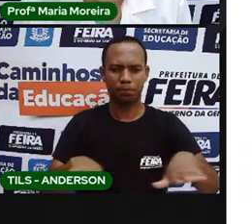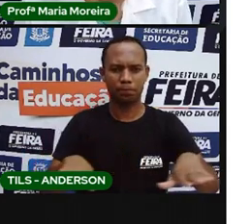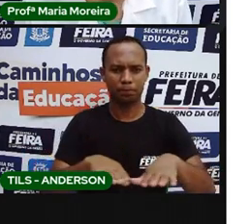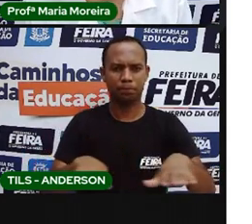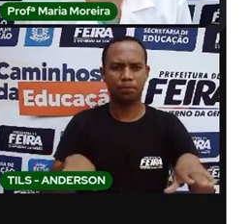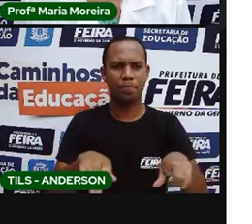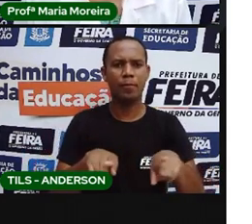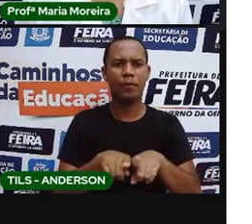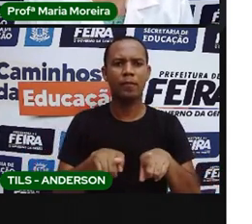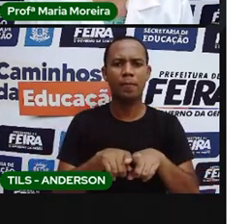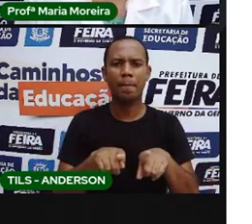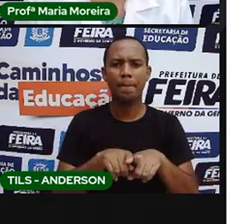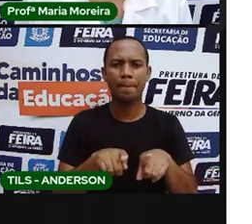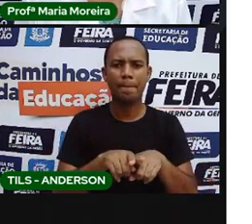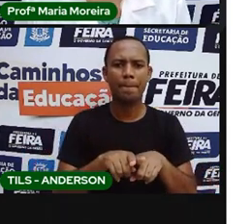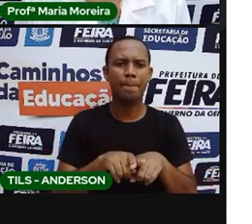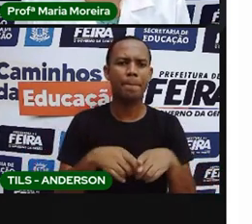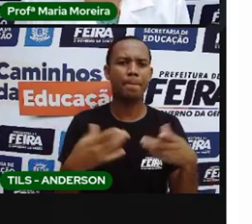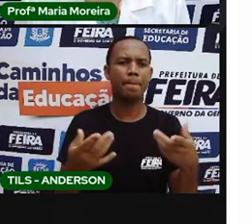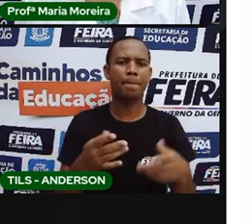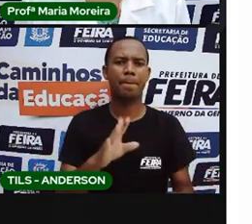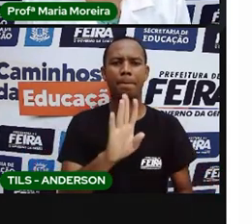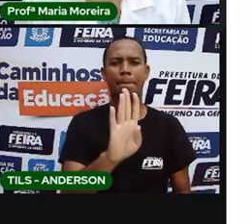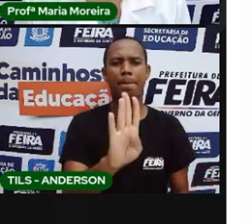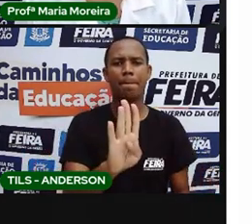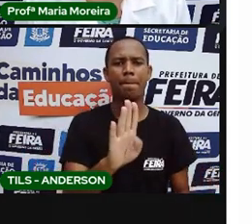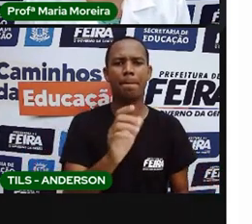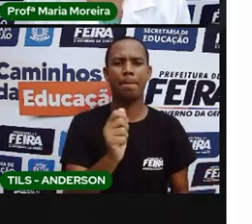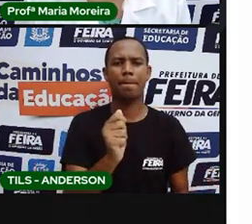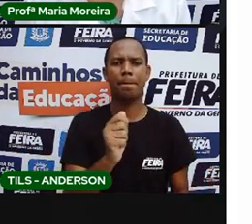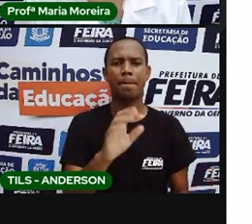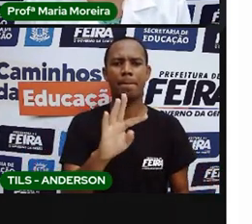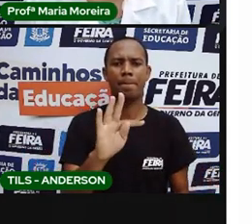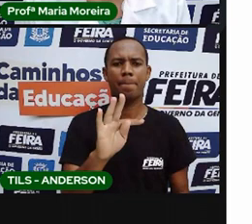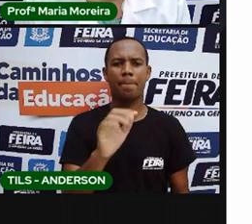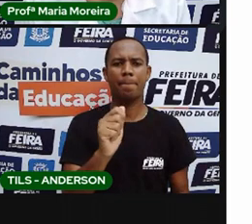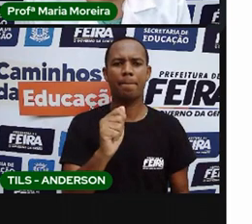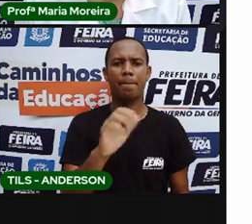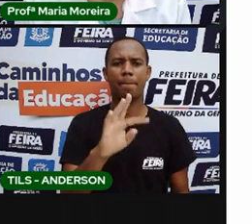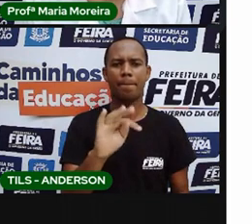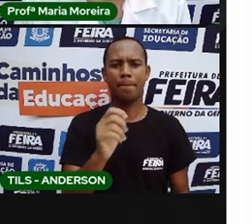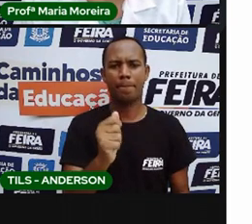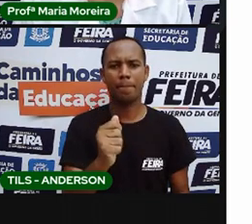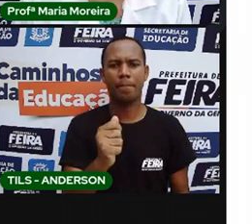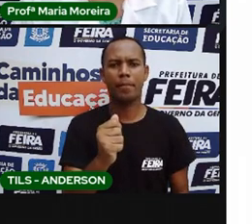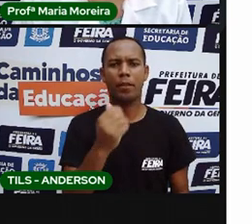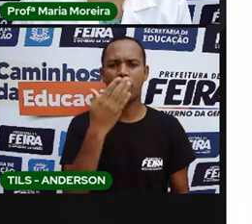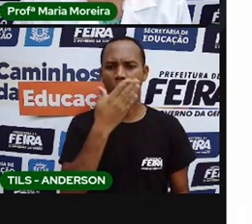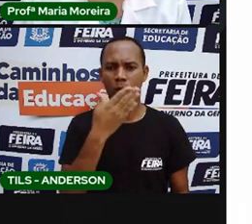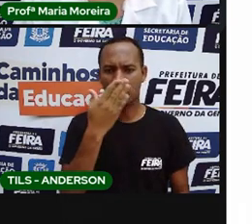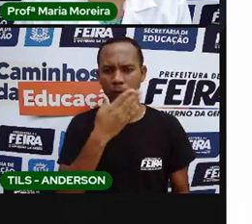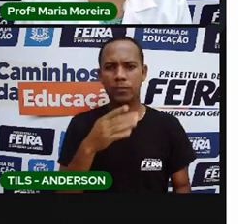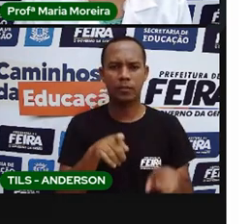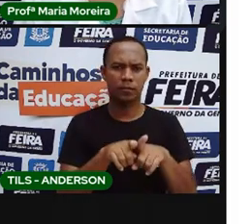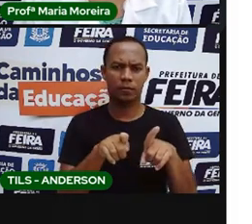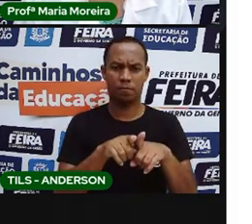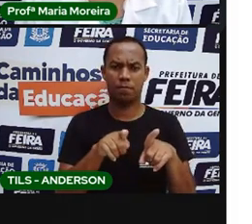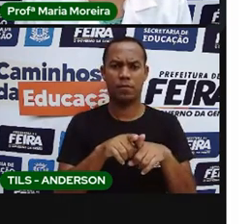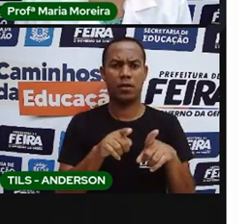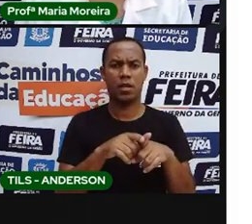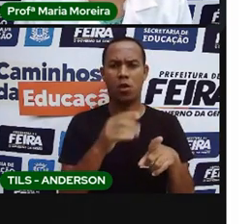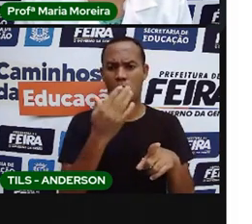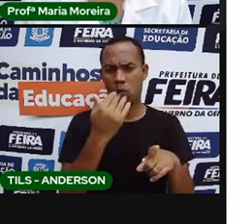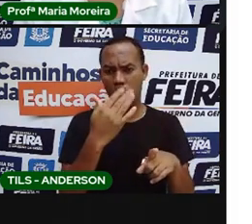doce, o cará, o milho, a pimenta, a cana de açúcar, que as pessoas plantam aqui na região,